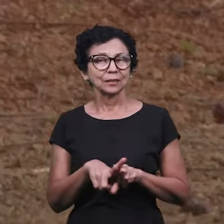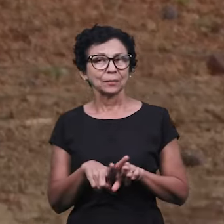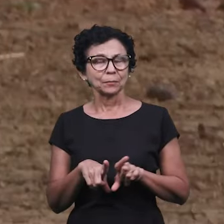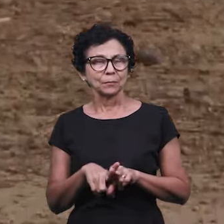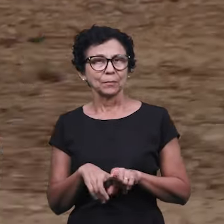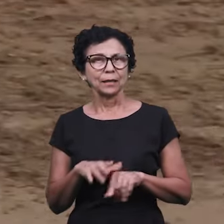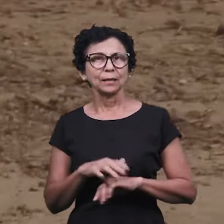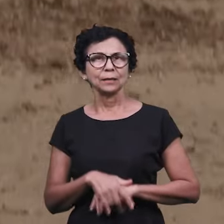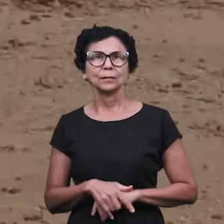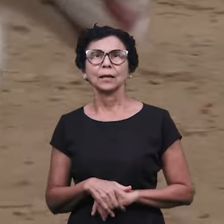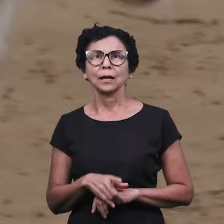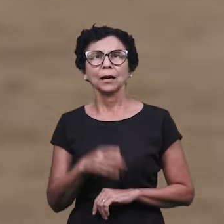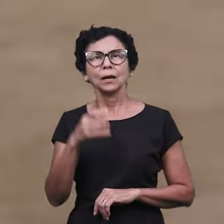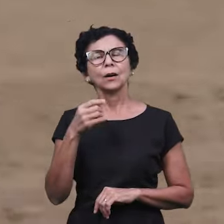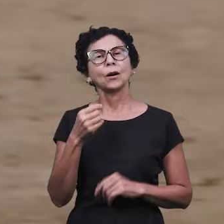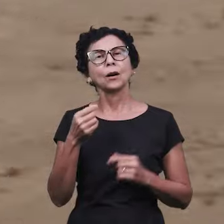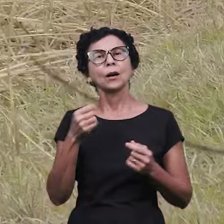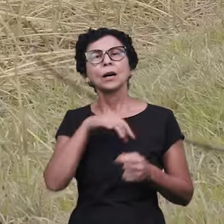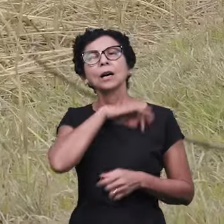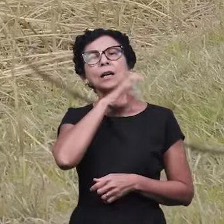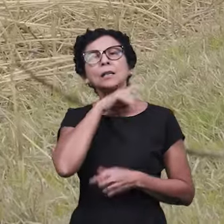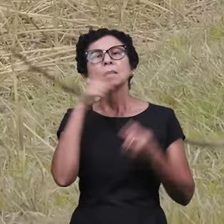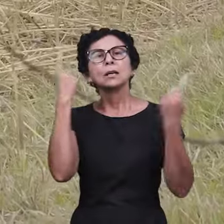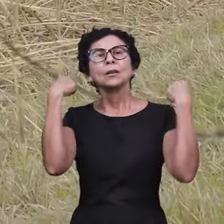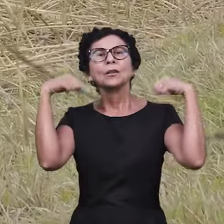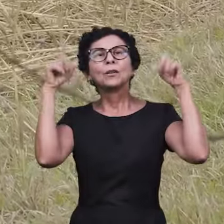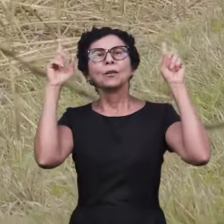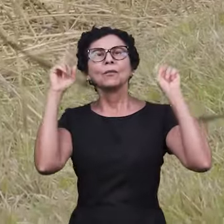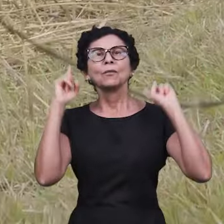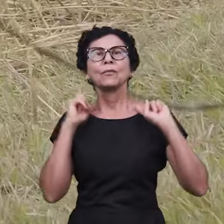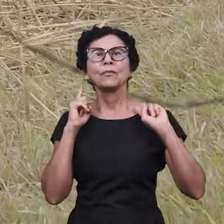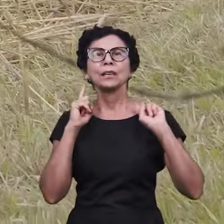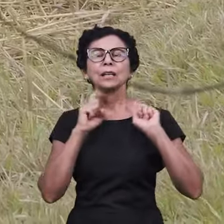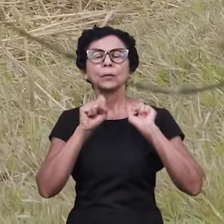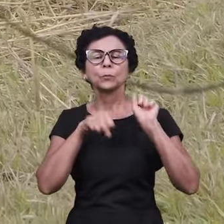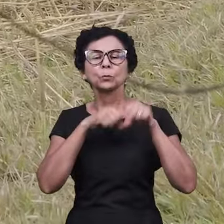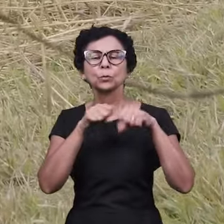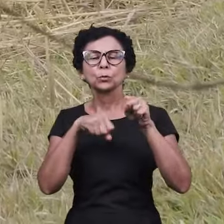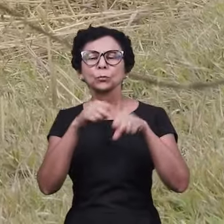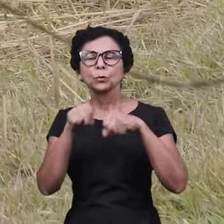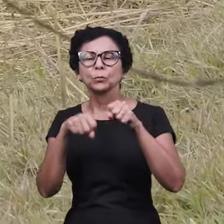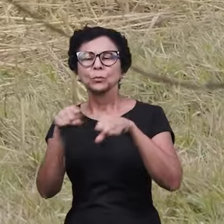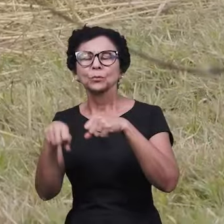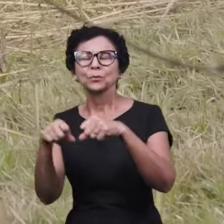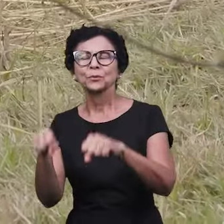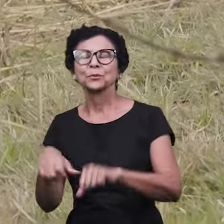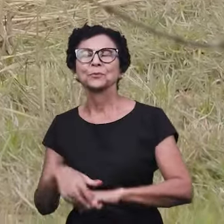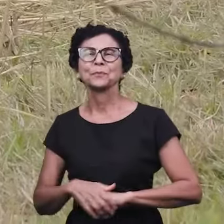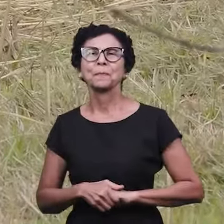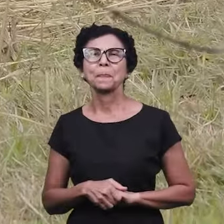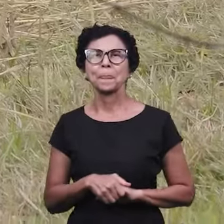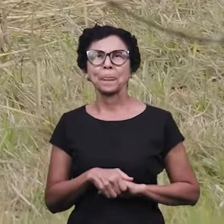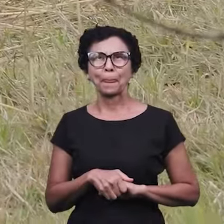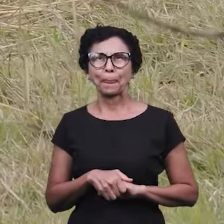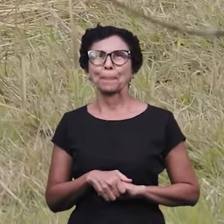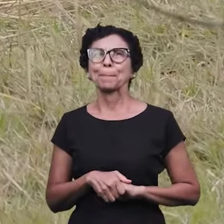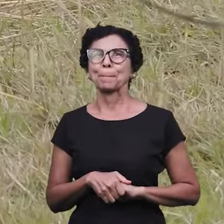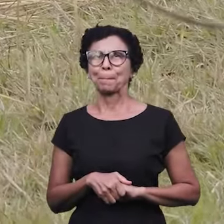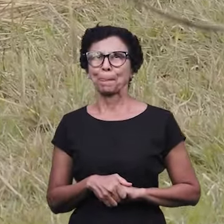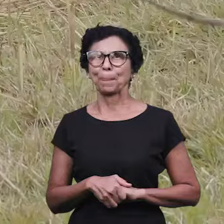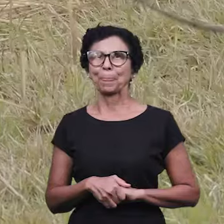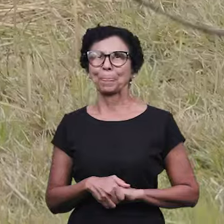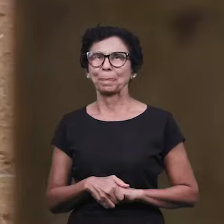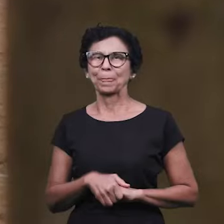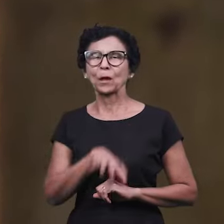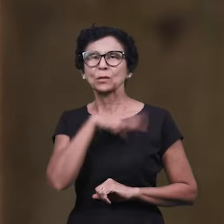investe na criação de ovelhas, que desfrutam de pastagens amplas, permitindo um crescimento